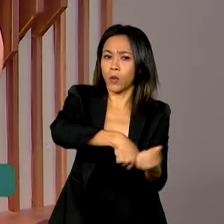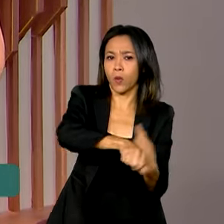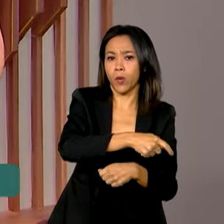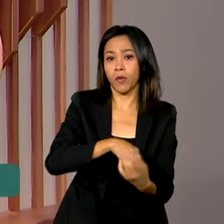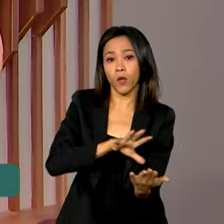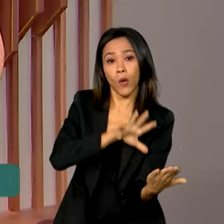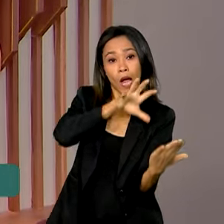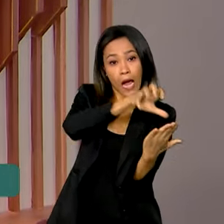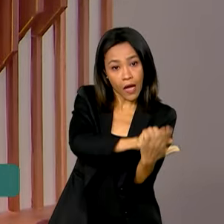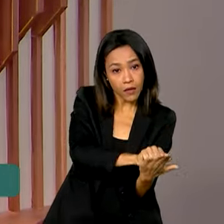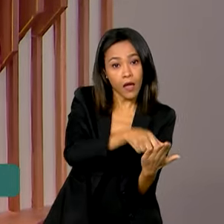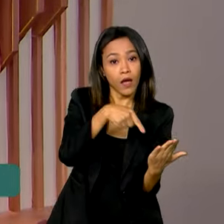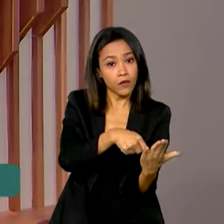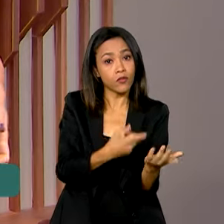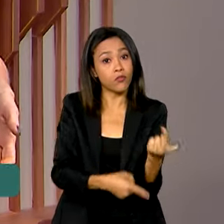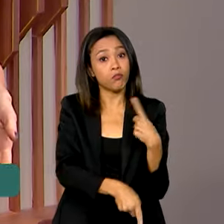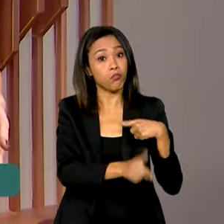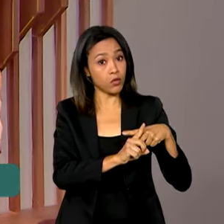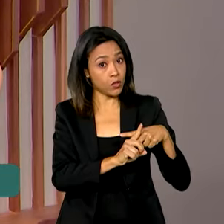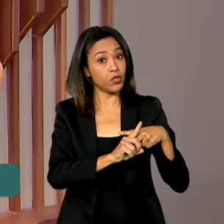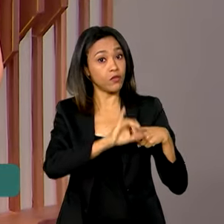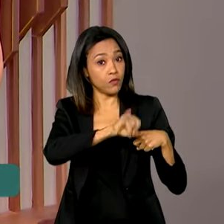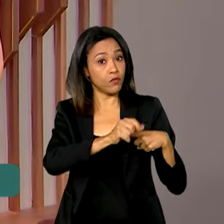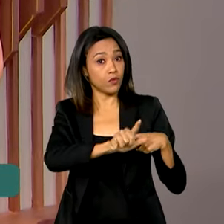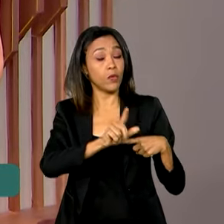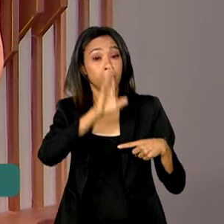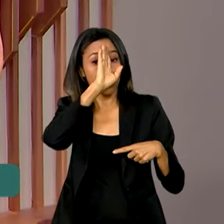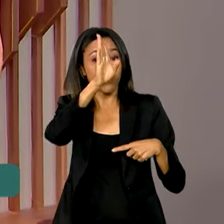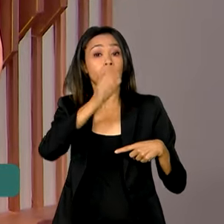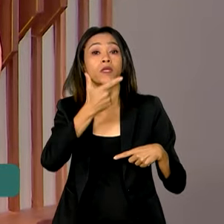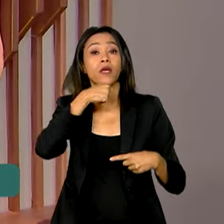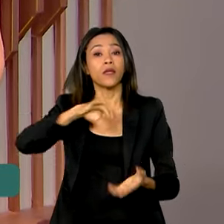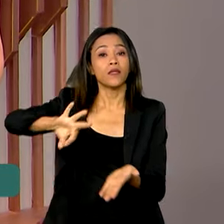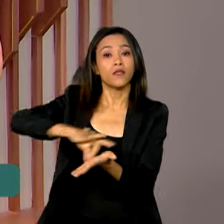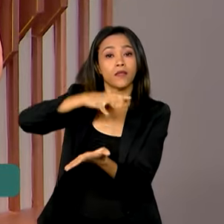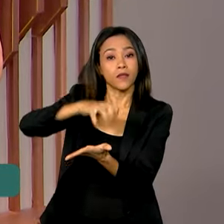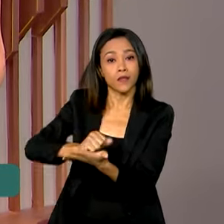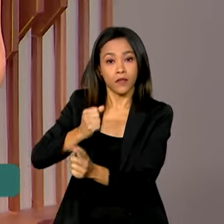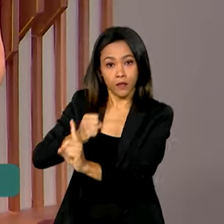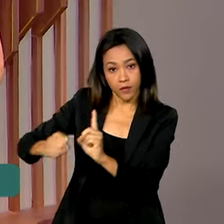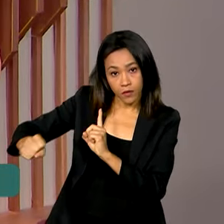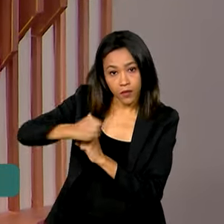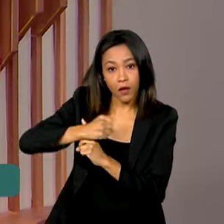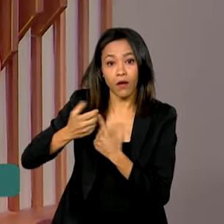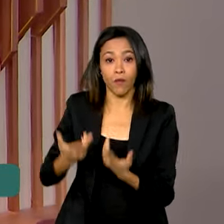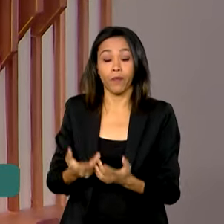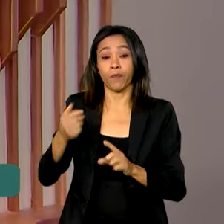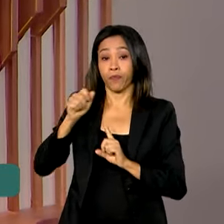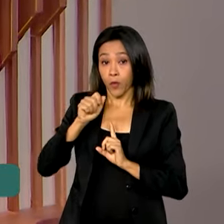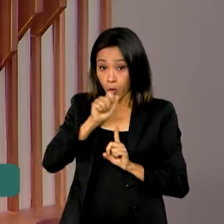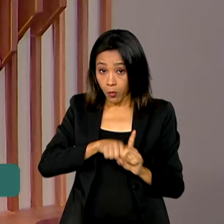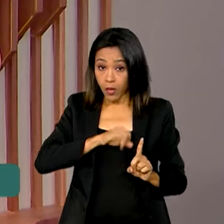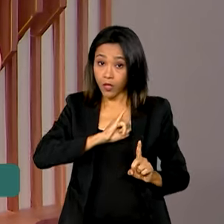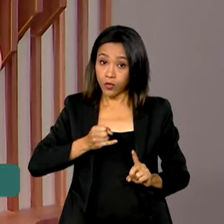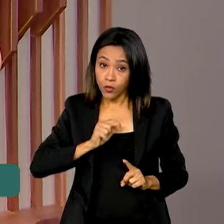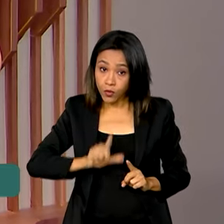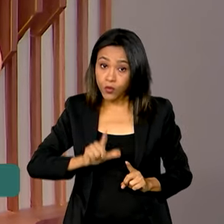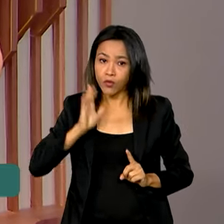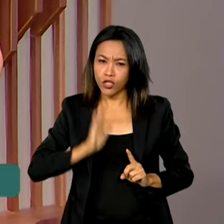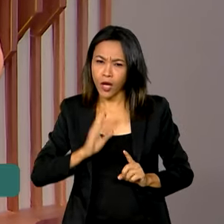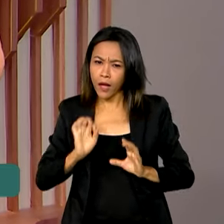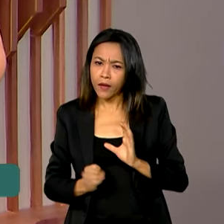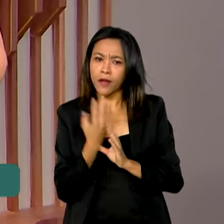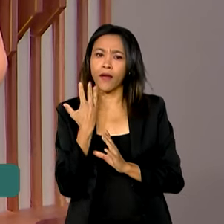julho deste ano são positivos, especialmente para o público inscrito no Cadastro Único. Em julho, foram gerados mais de